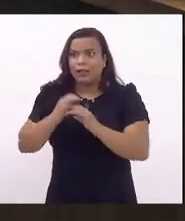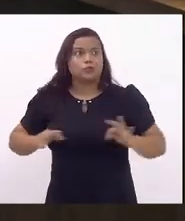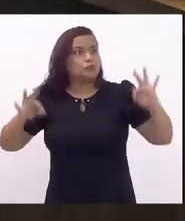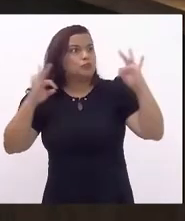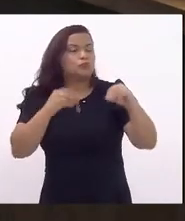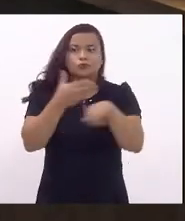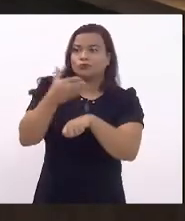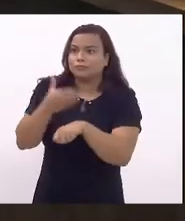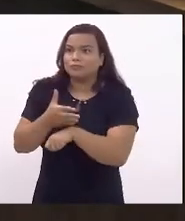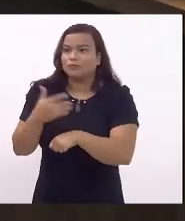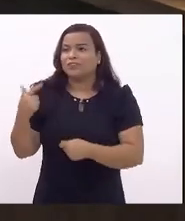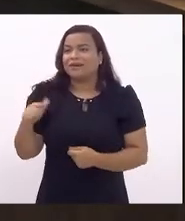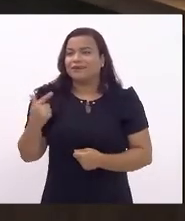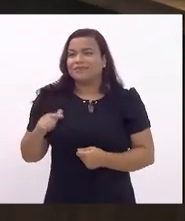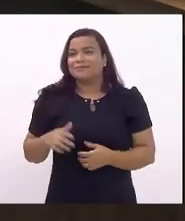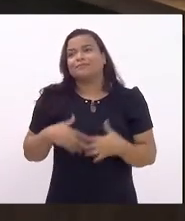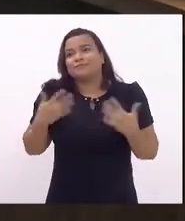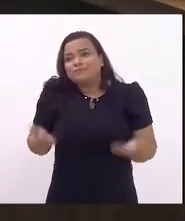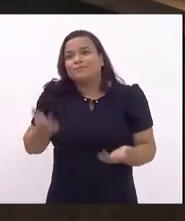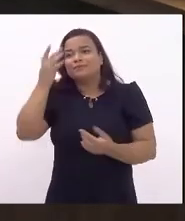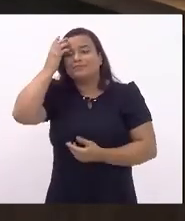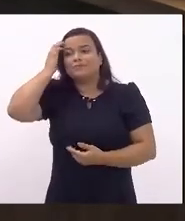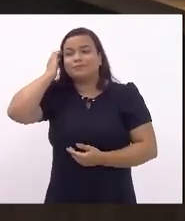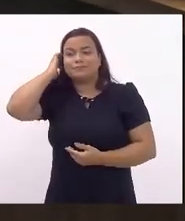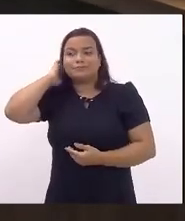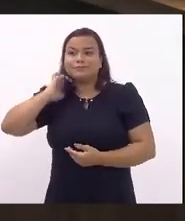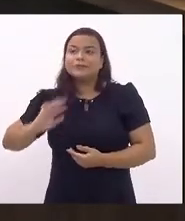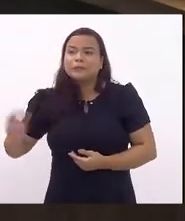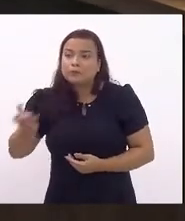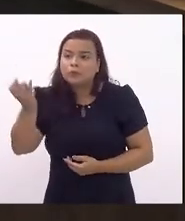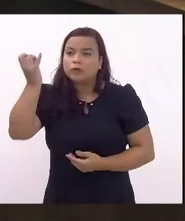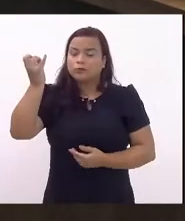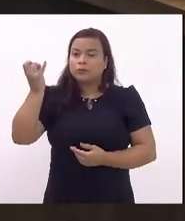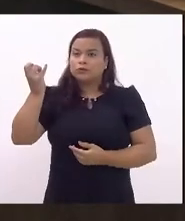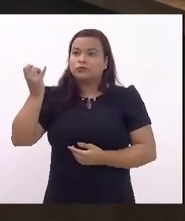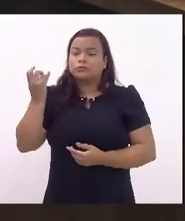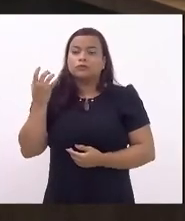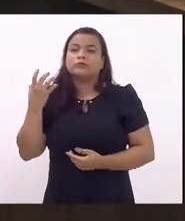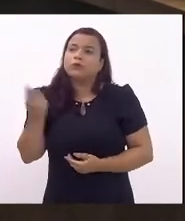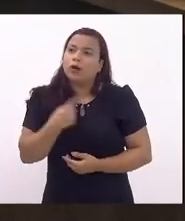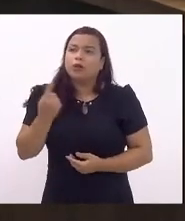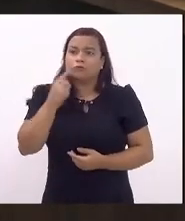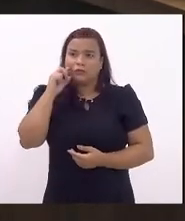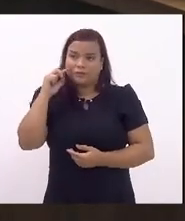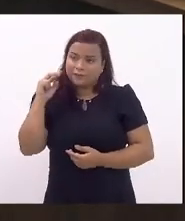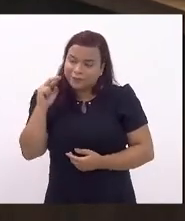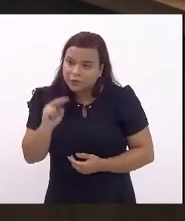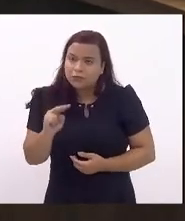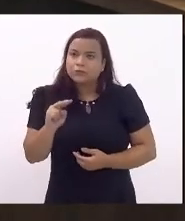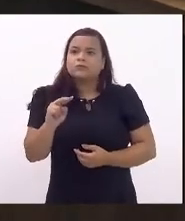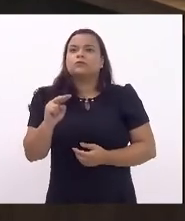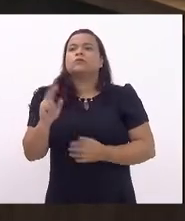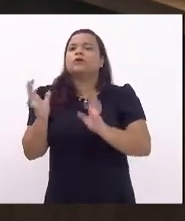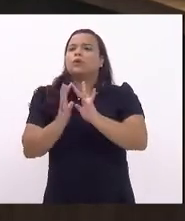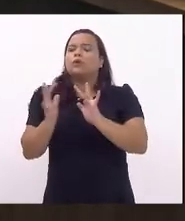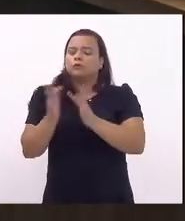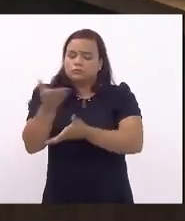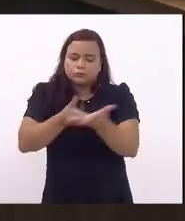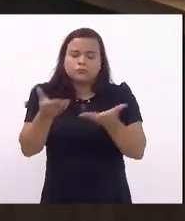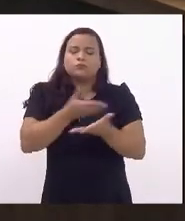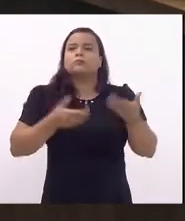e para todas nem para todos. É importante demais, senhor presidente, que a conectividade